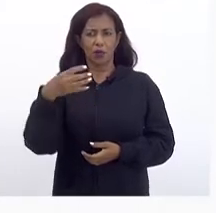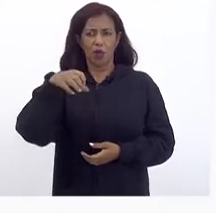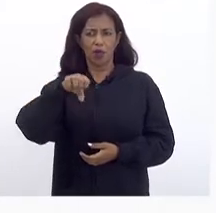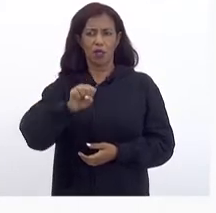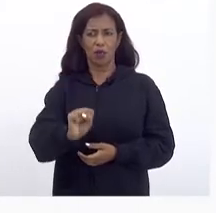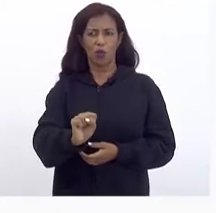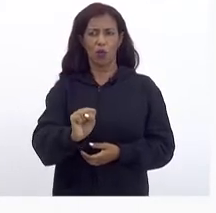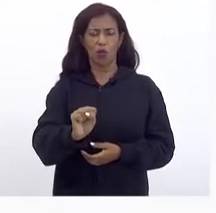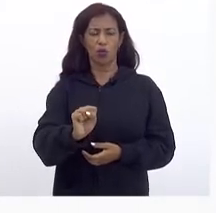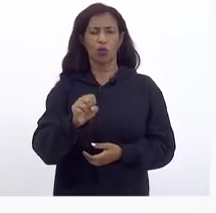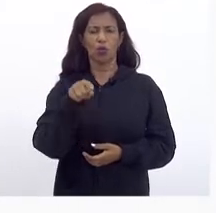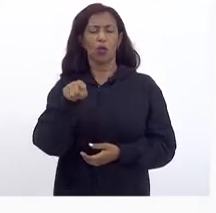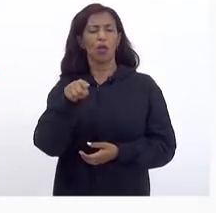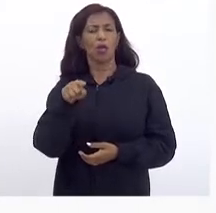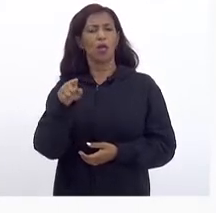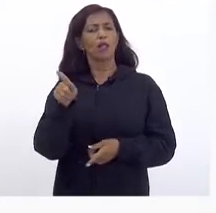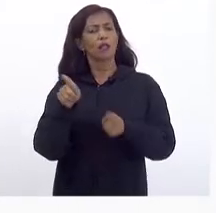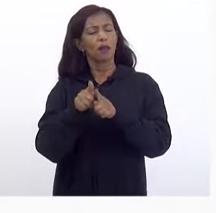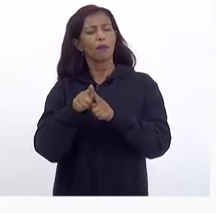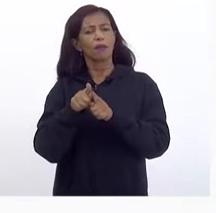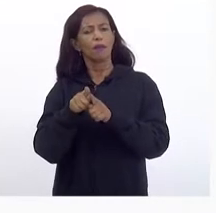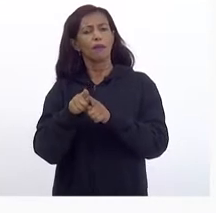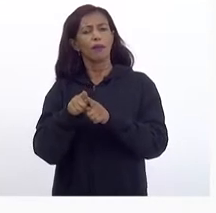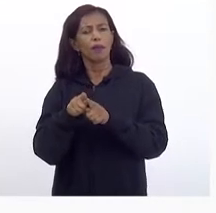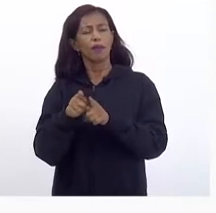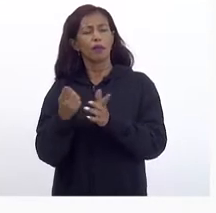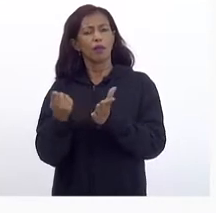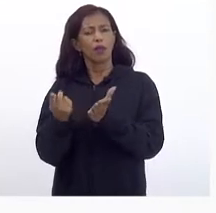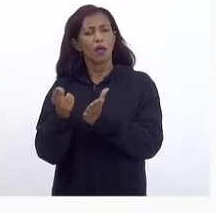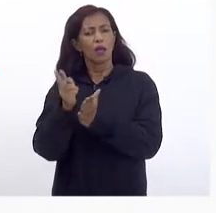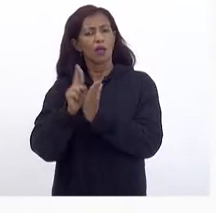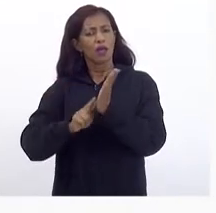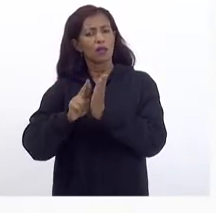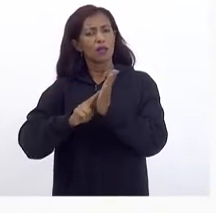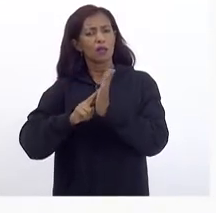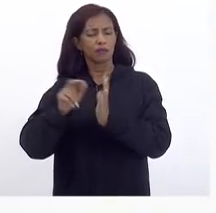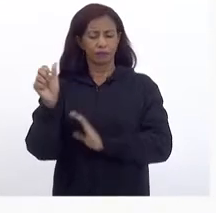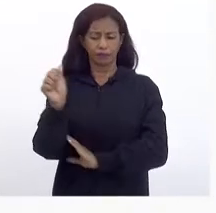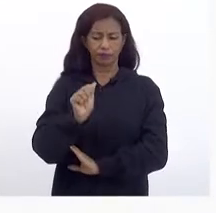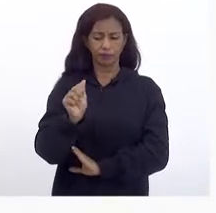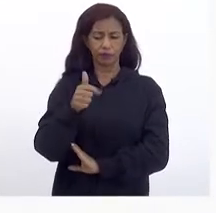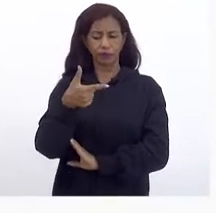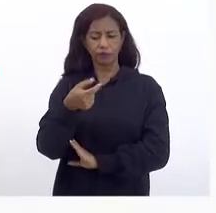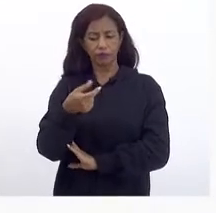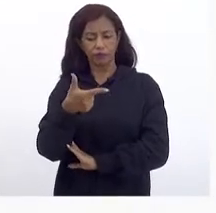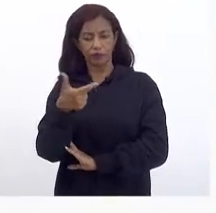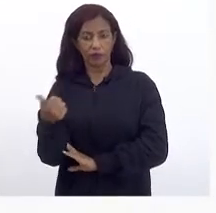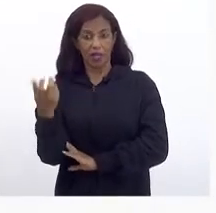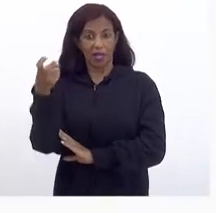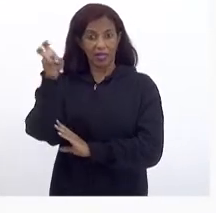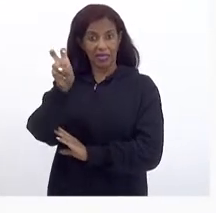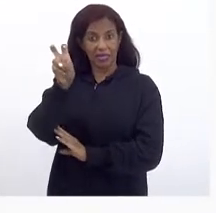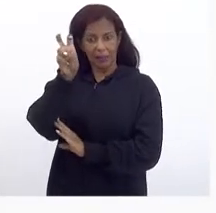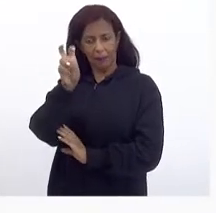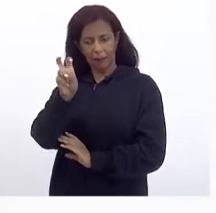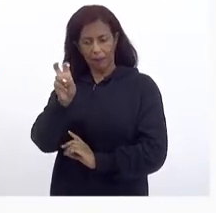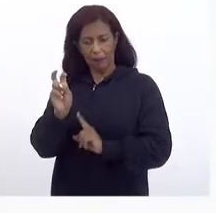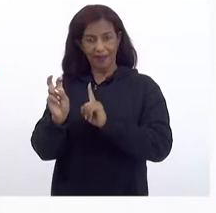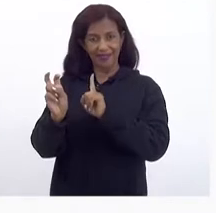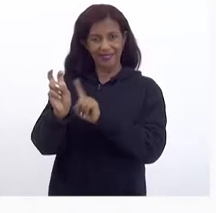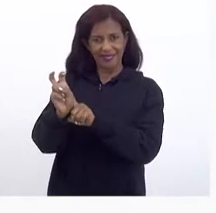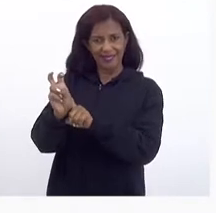receita Até agosto De 2021 Que foi a Quinta atualização De receita Que nós